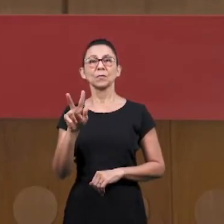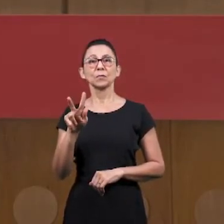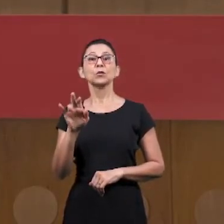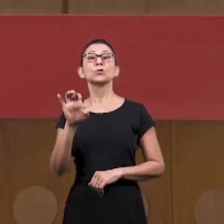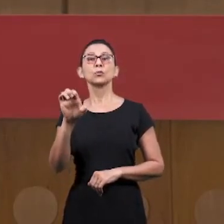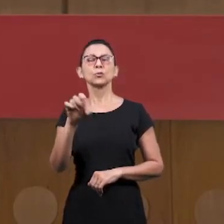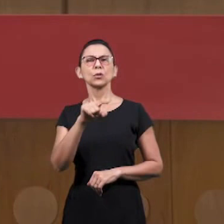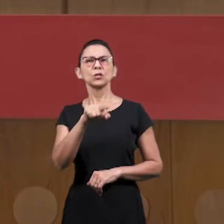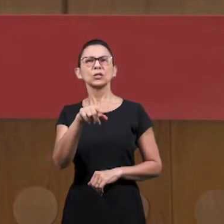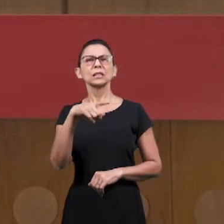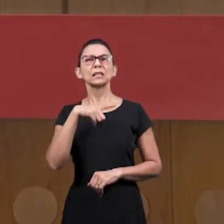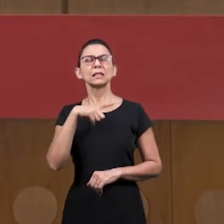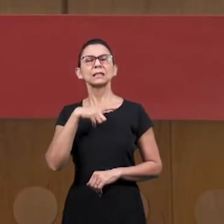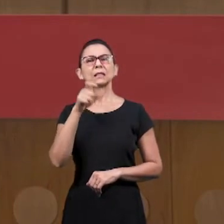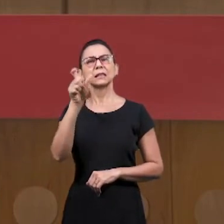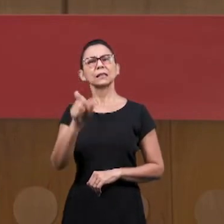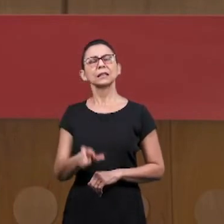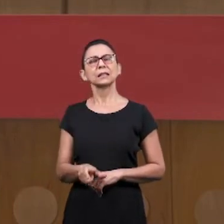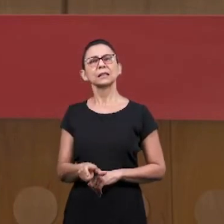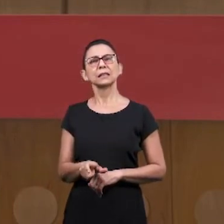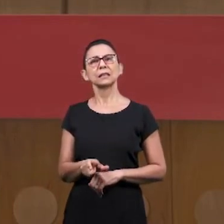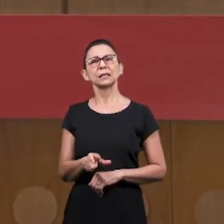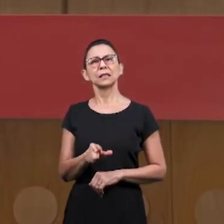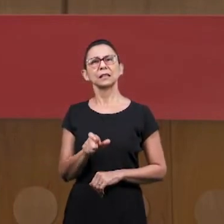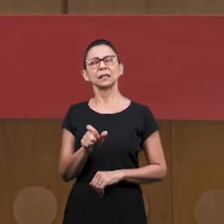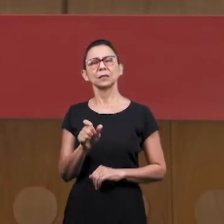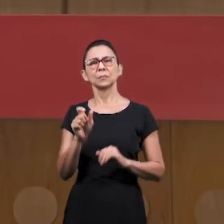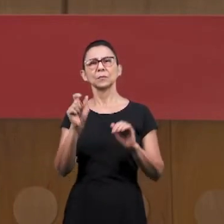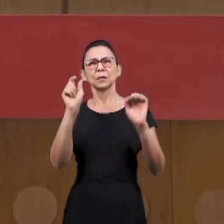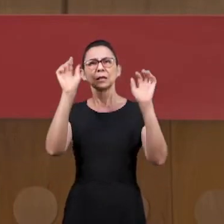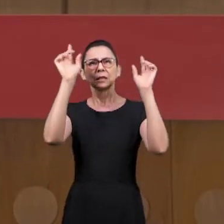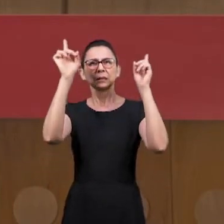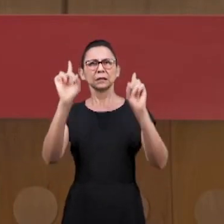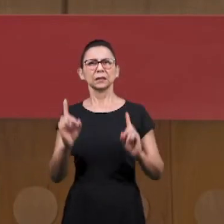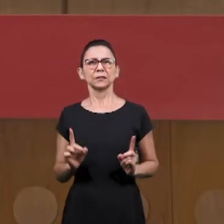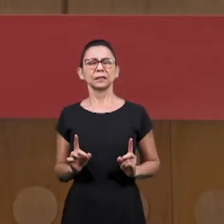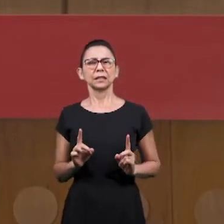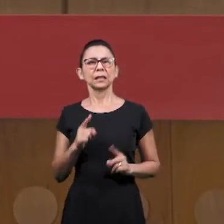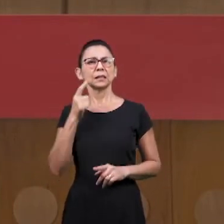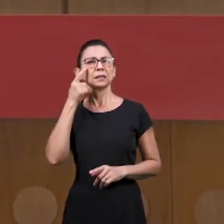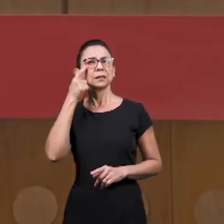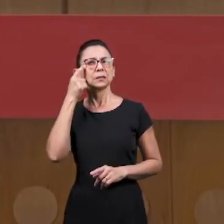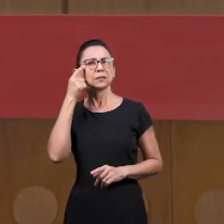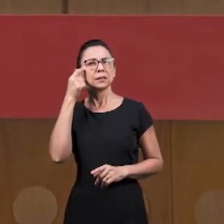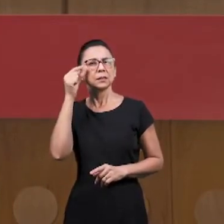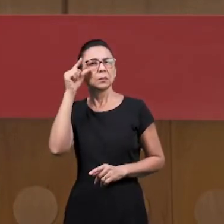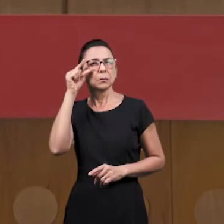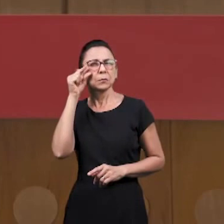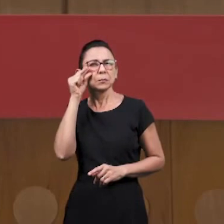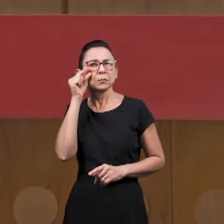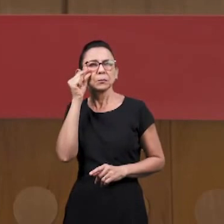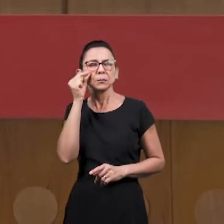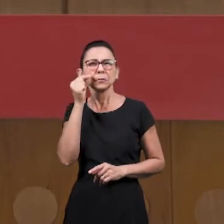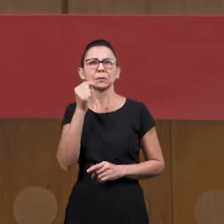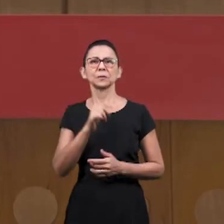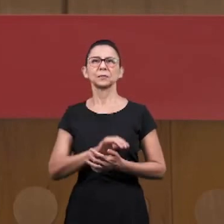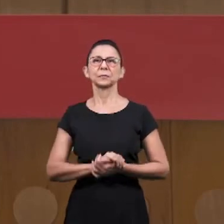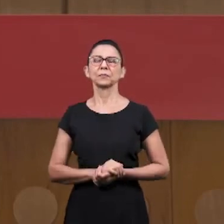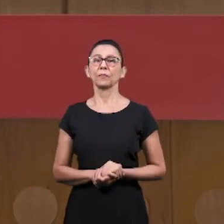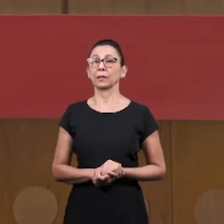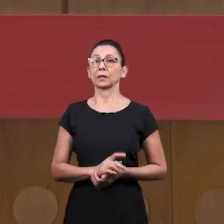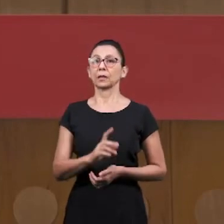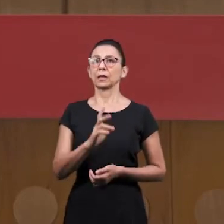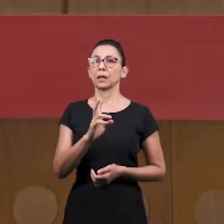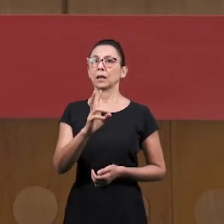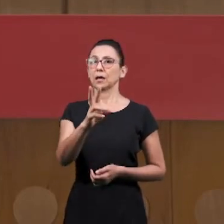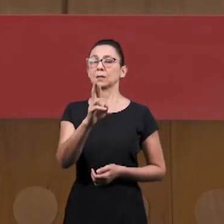Paulo Jorge, ele tem uma deficiência nos seus olhos, na sua vista. Ele enxerga muito pouco, mas ele dá uma